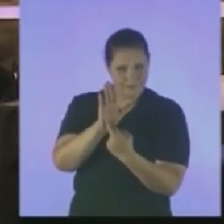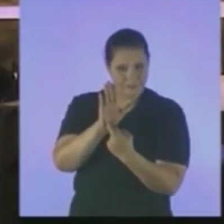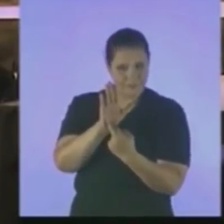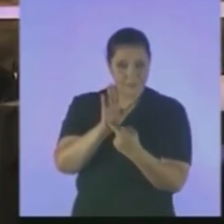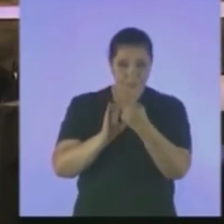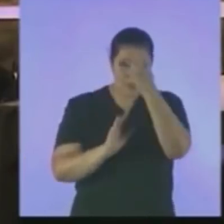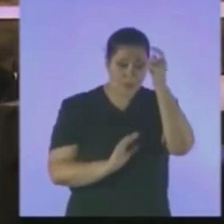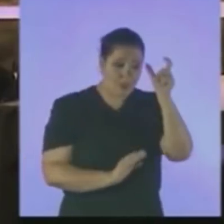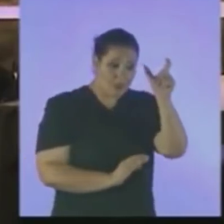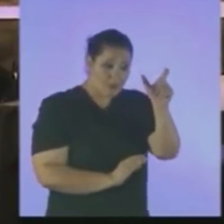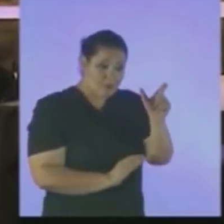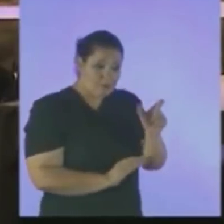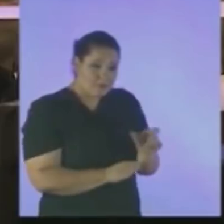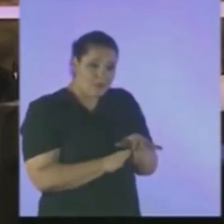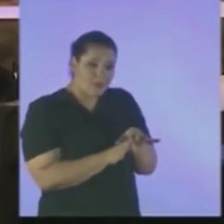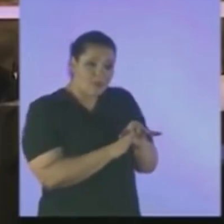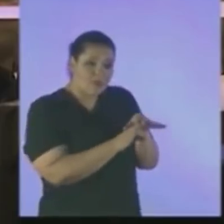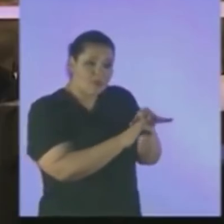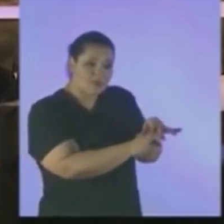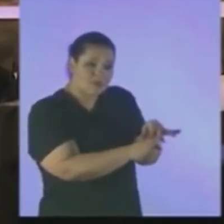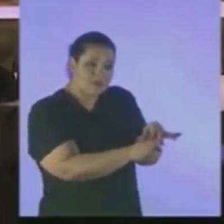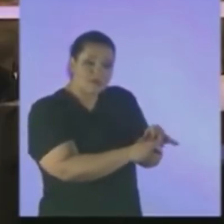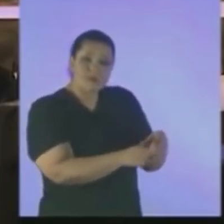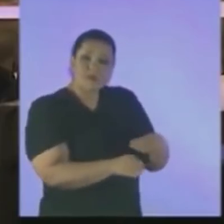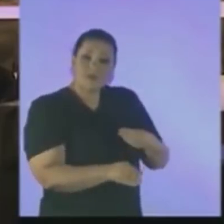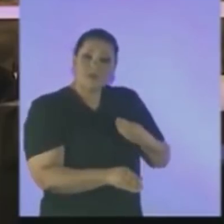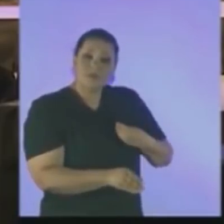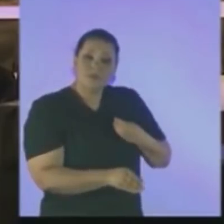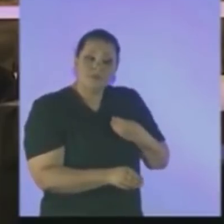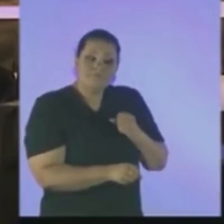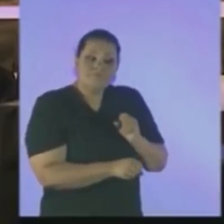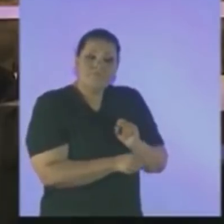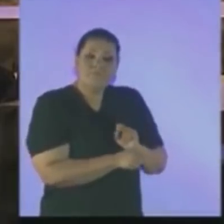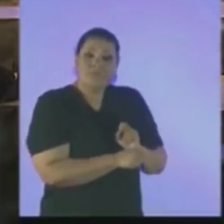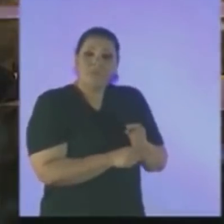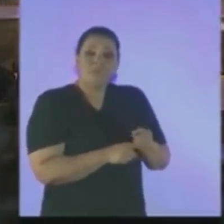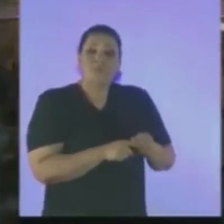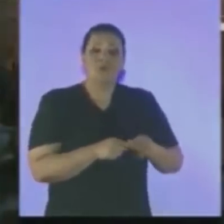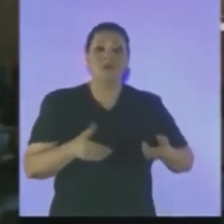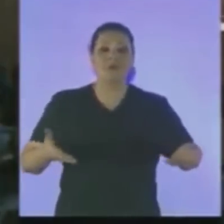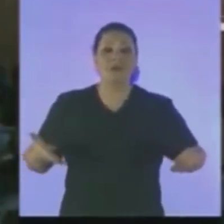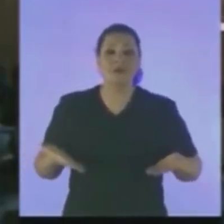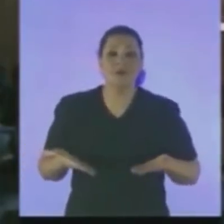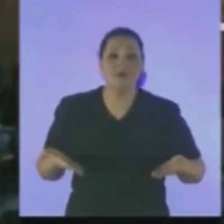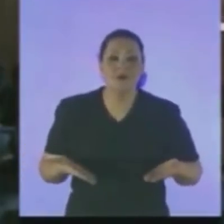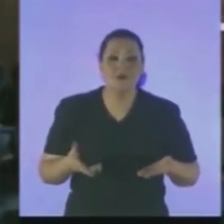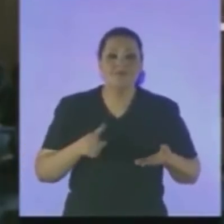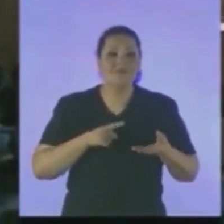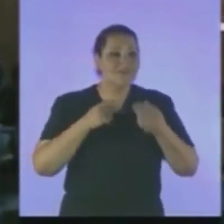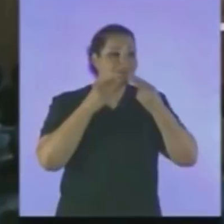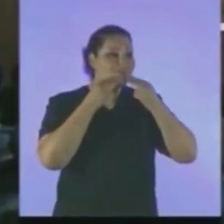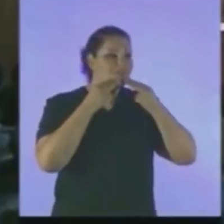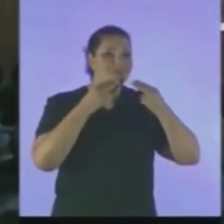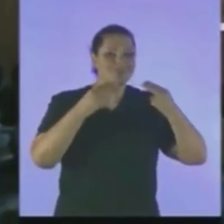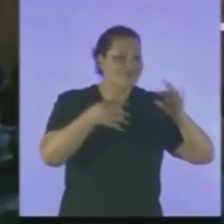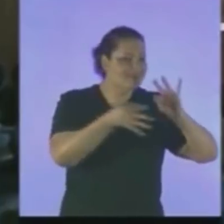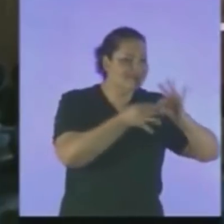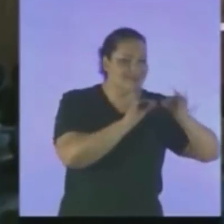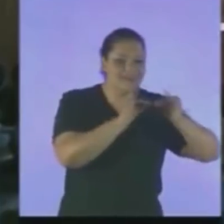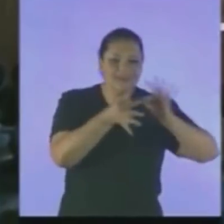divindade estava expectante Porque agora ia ter notícias Mais